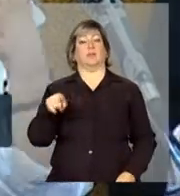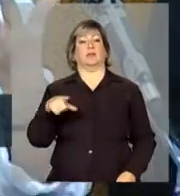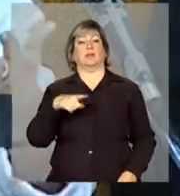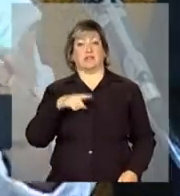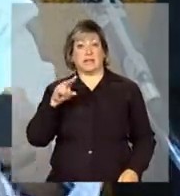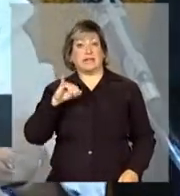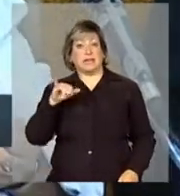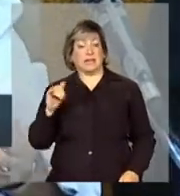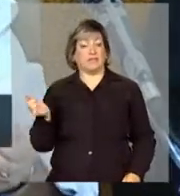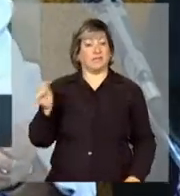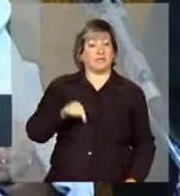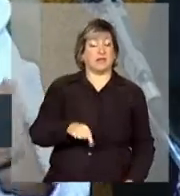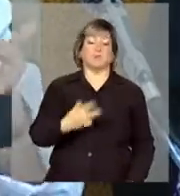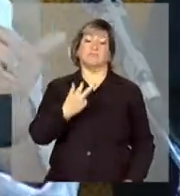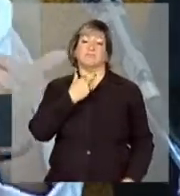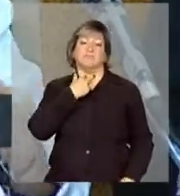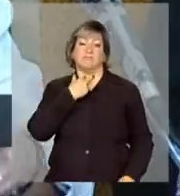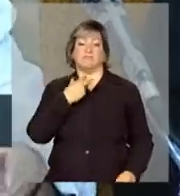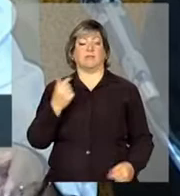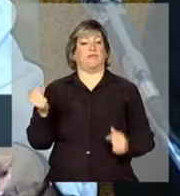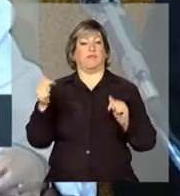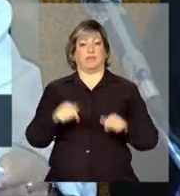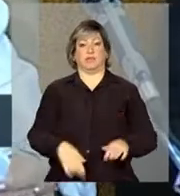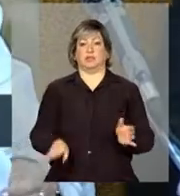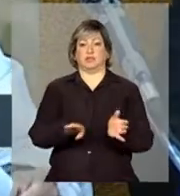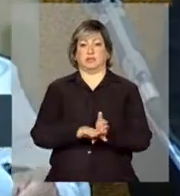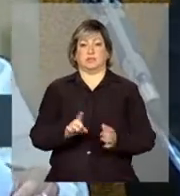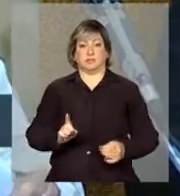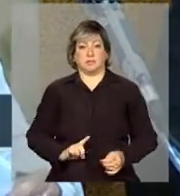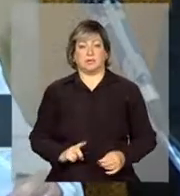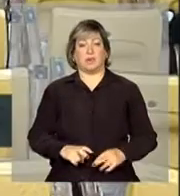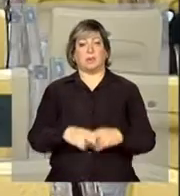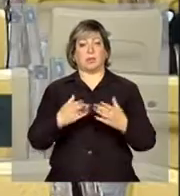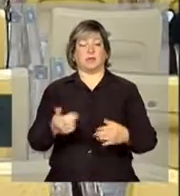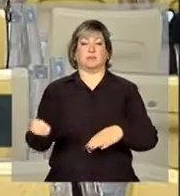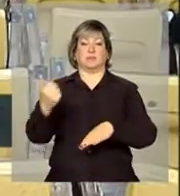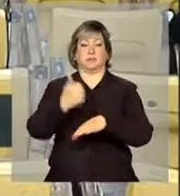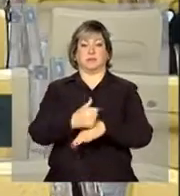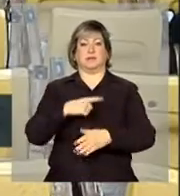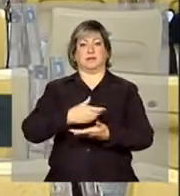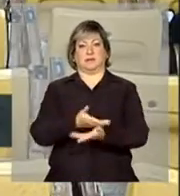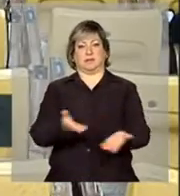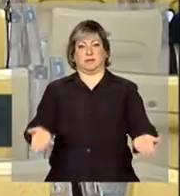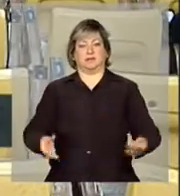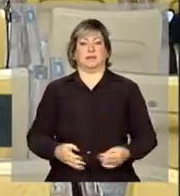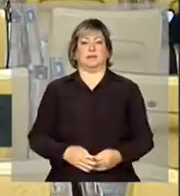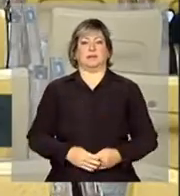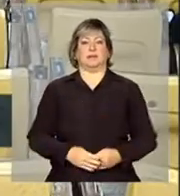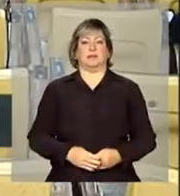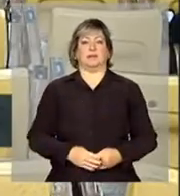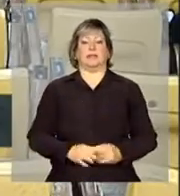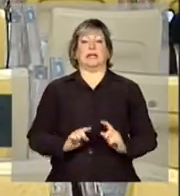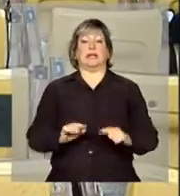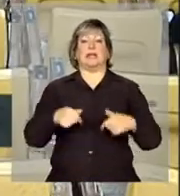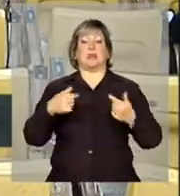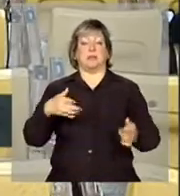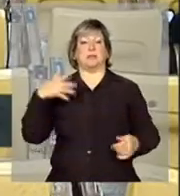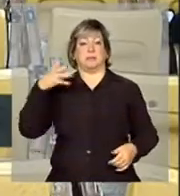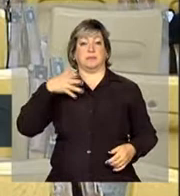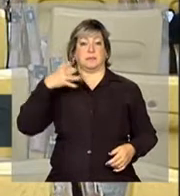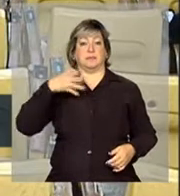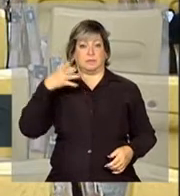vinda dele, mas ficou impossibilitado, e por isso que temos outros representantes aqui. Depois da fala